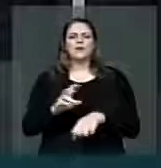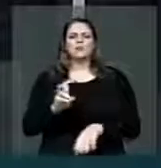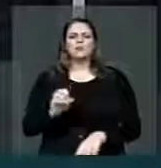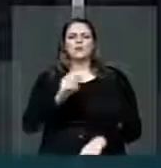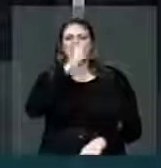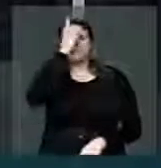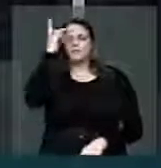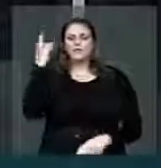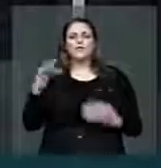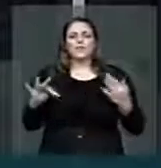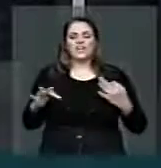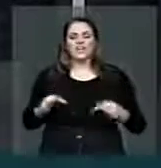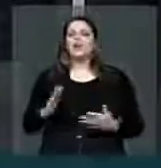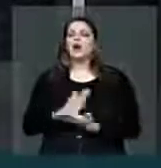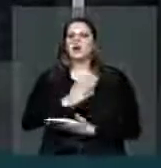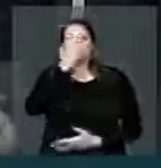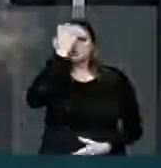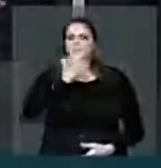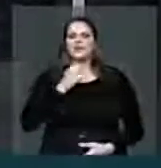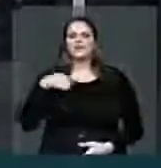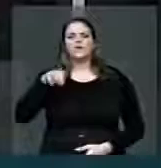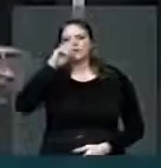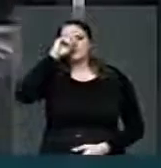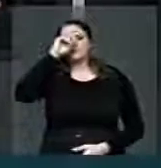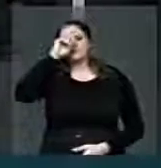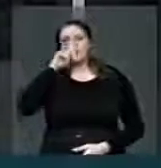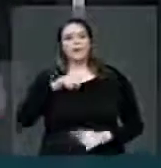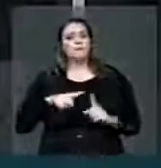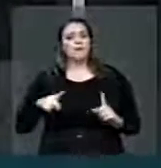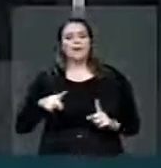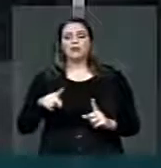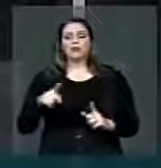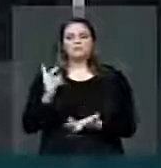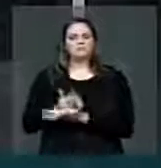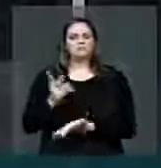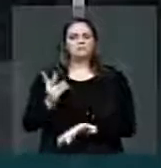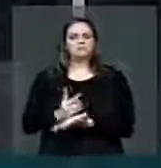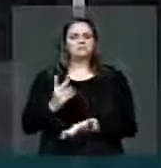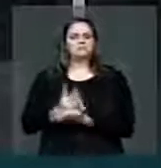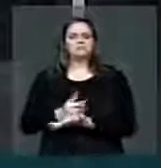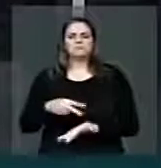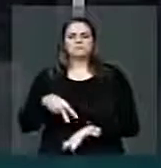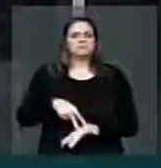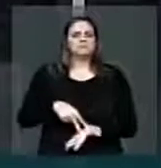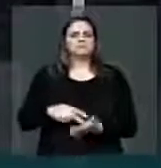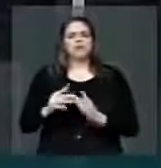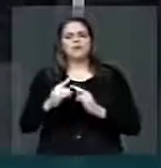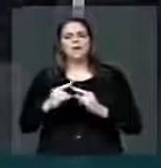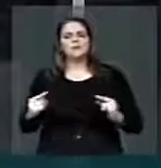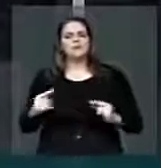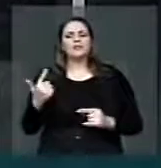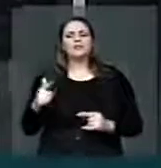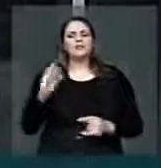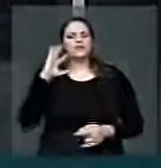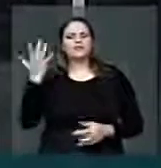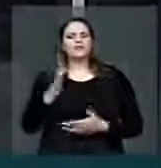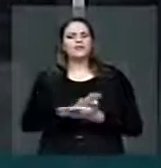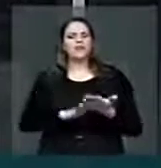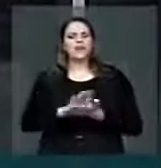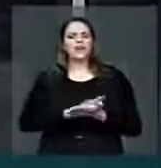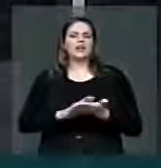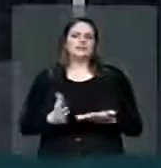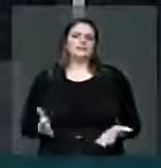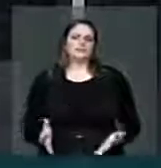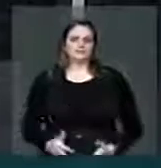algumas em estado grave, eles continuam lá acampados e não há uma solução para esse problema, deputado